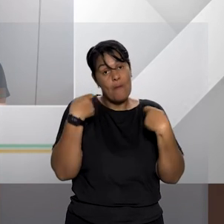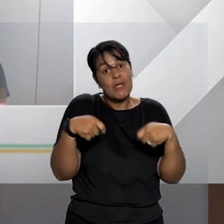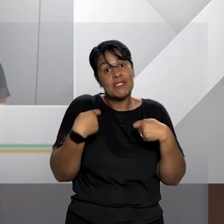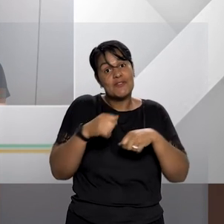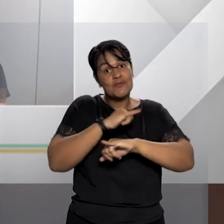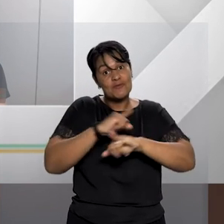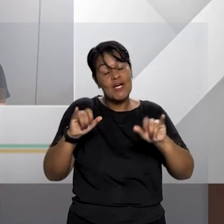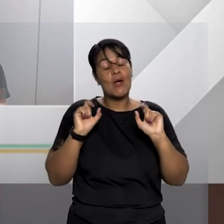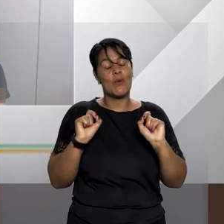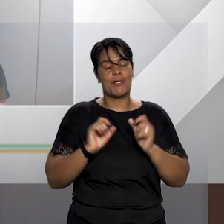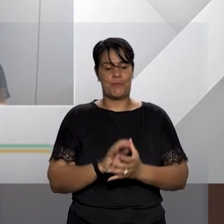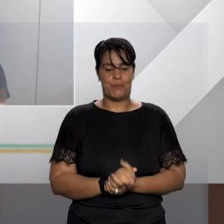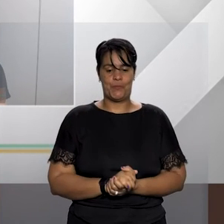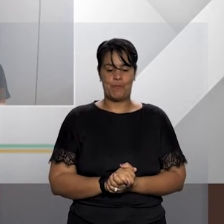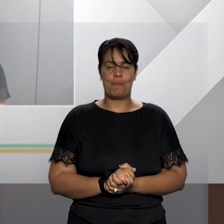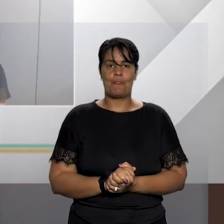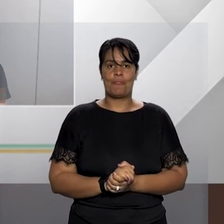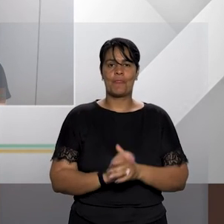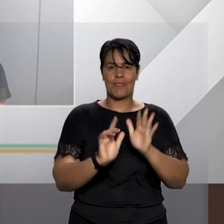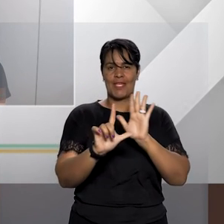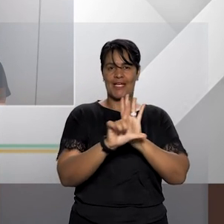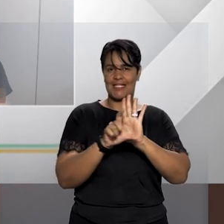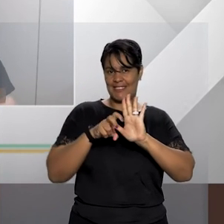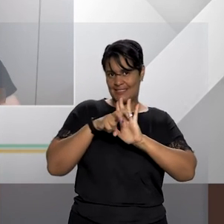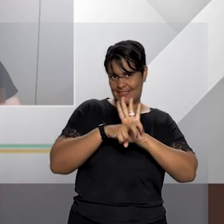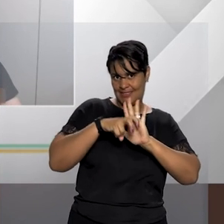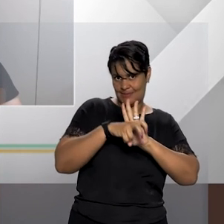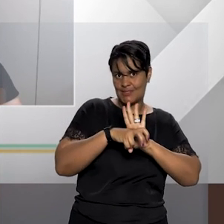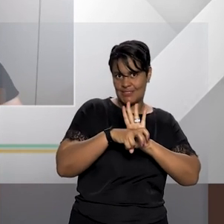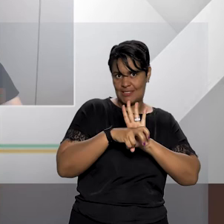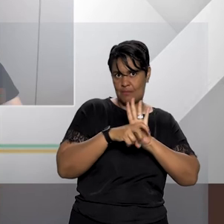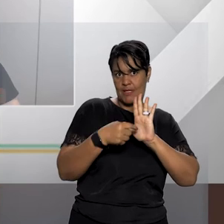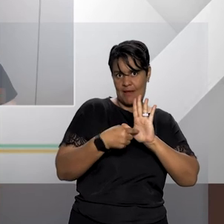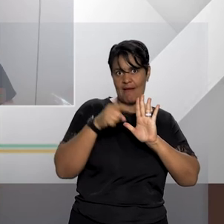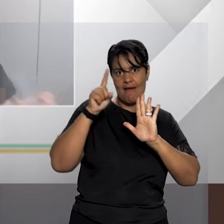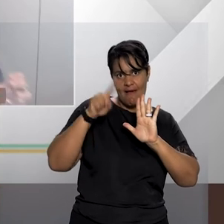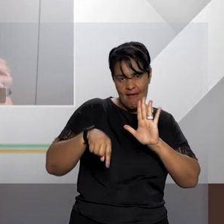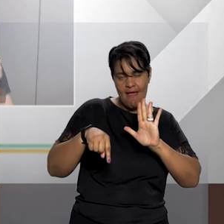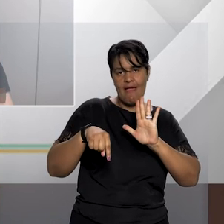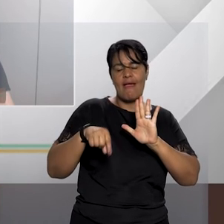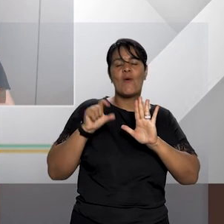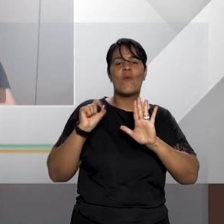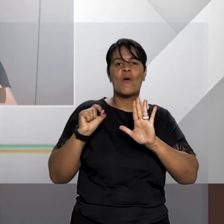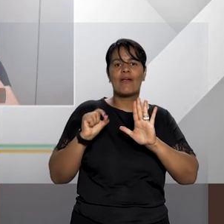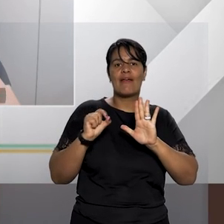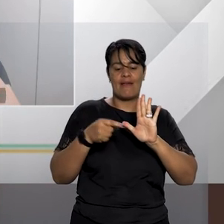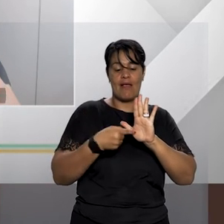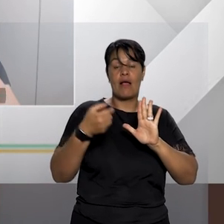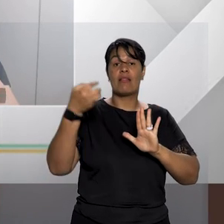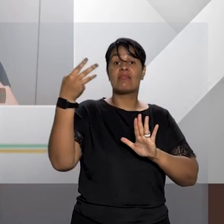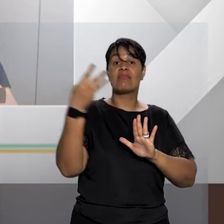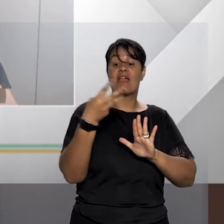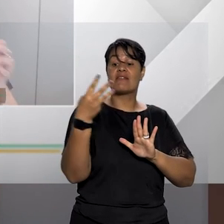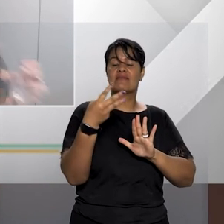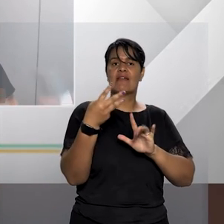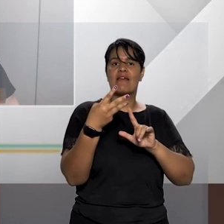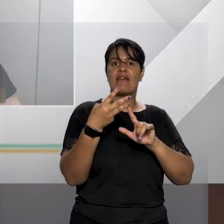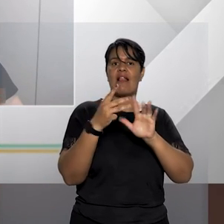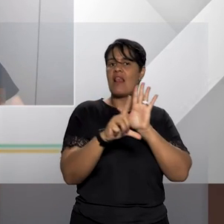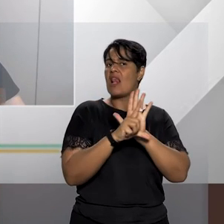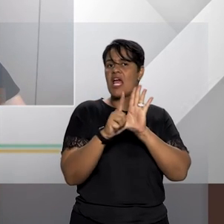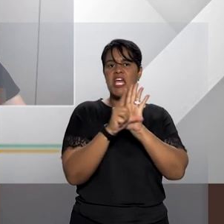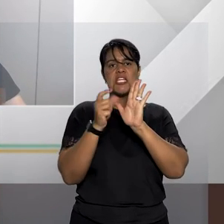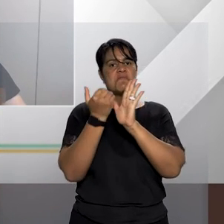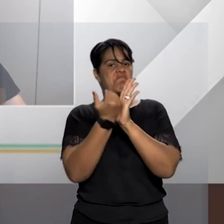lei Maria da Penha já foi considerada pela ONU a Organização das Nações Unidas a terceira melhor do mundo